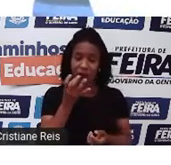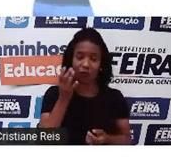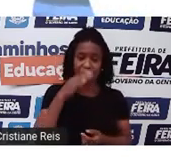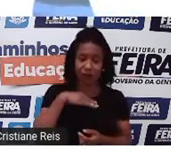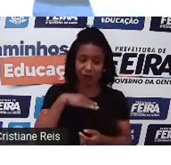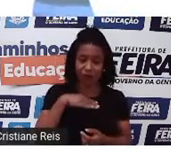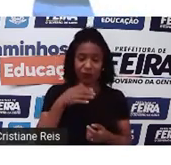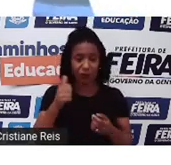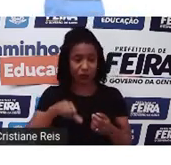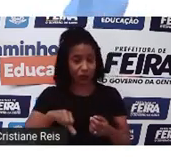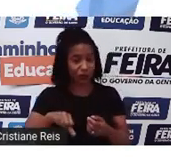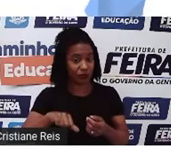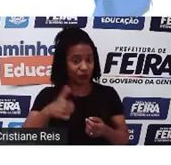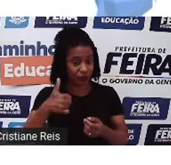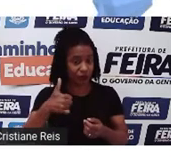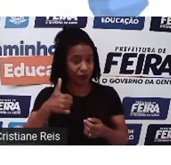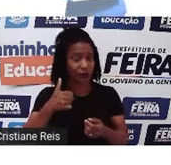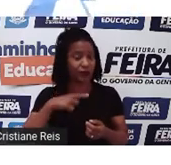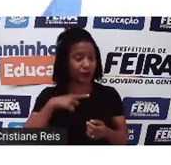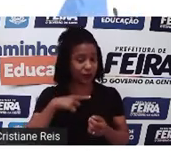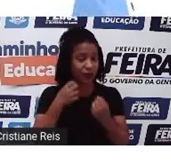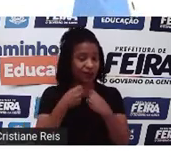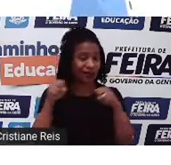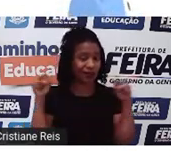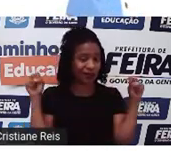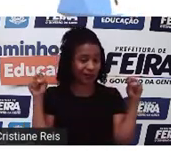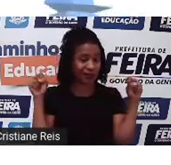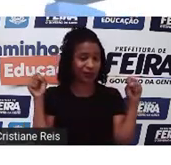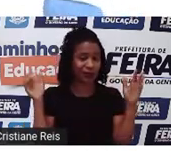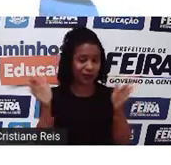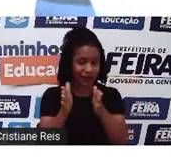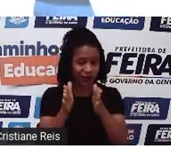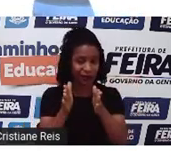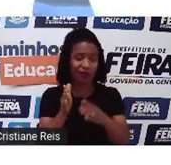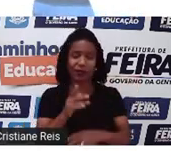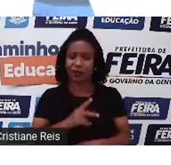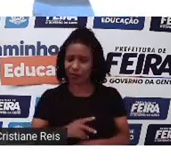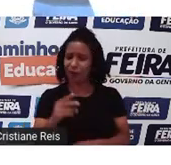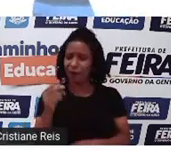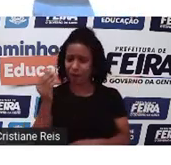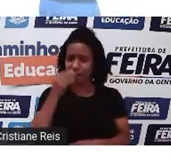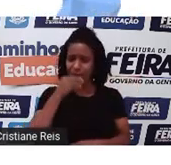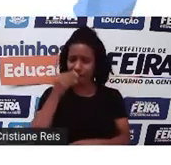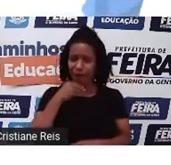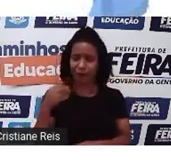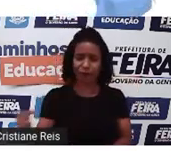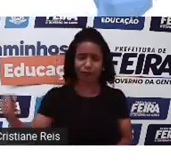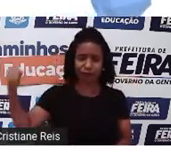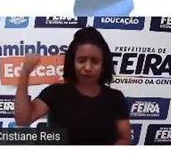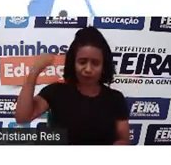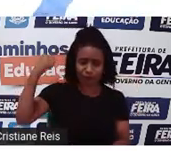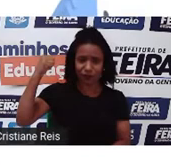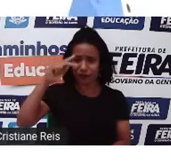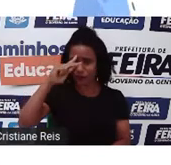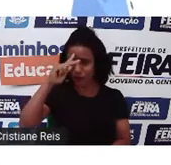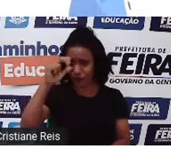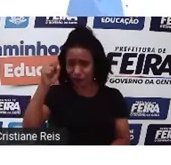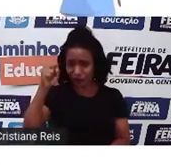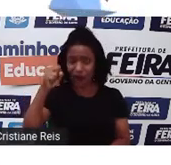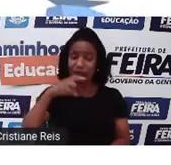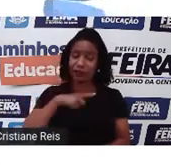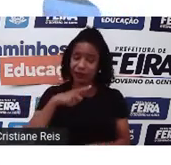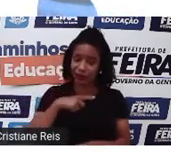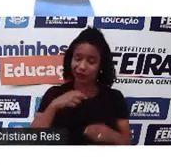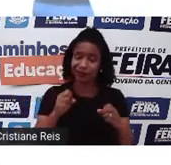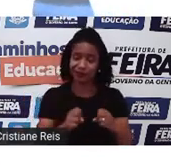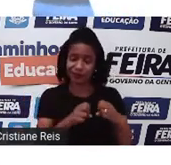grande e pequeno, strong and weak, forte e fraco, online and offline, que nós não